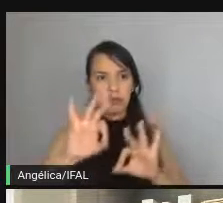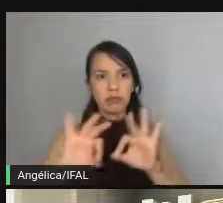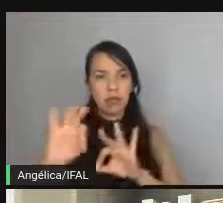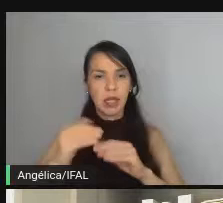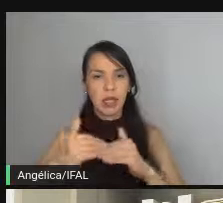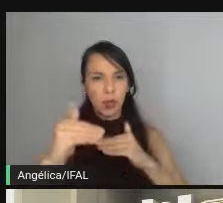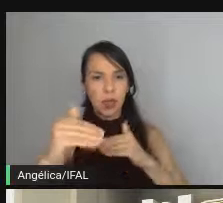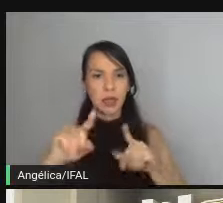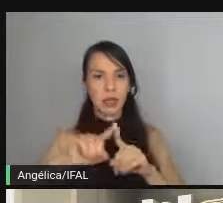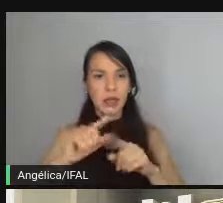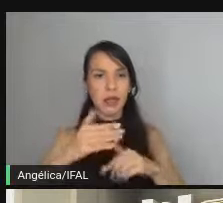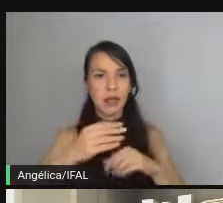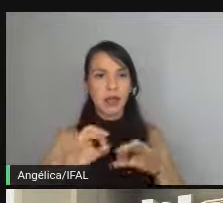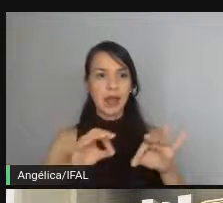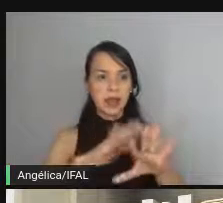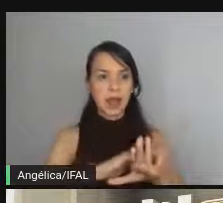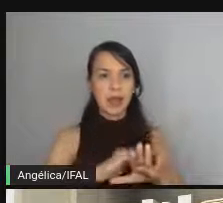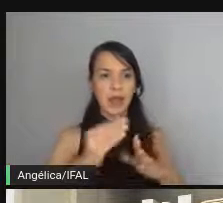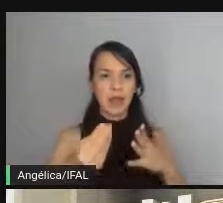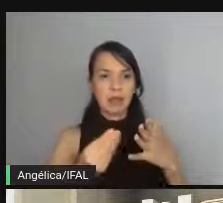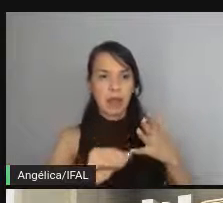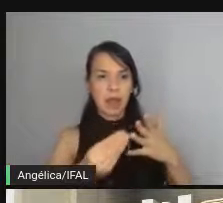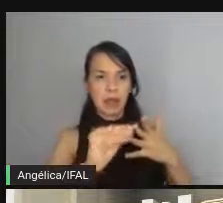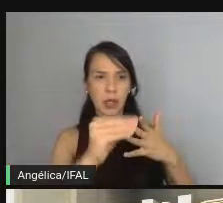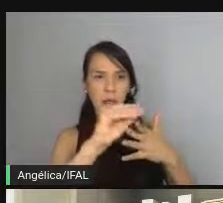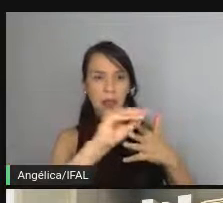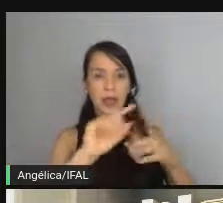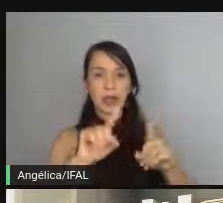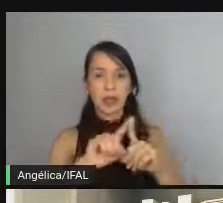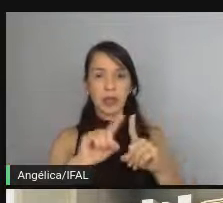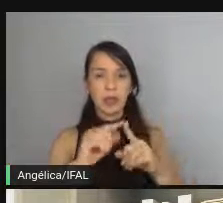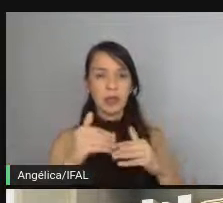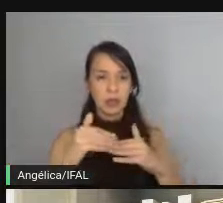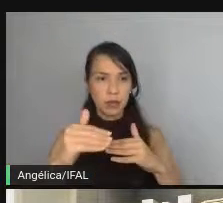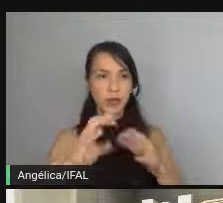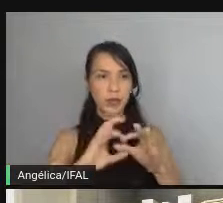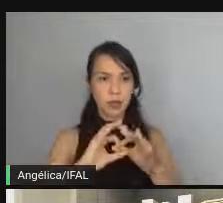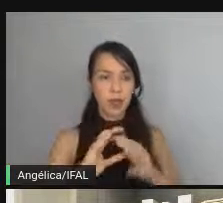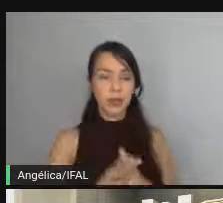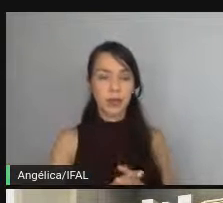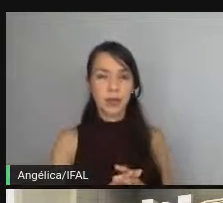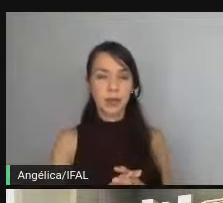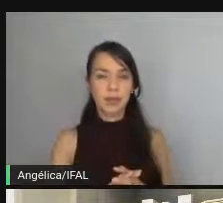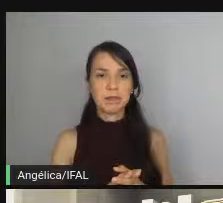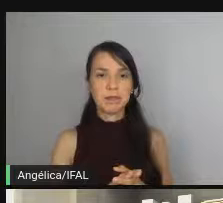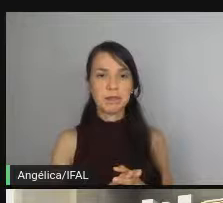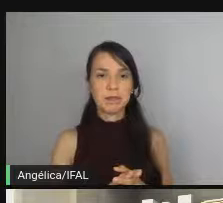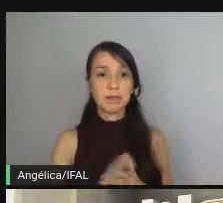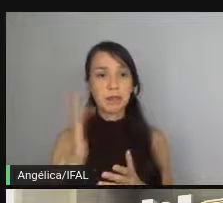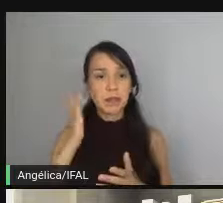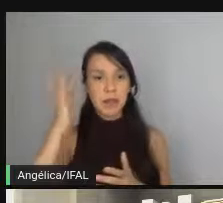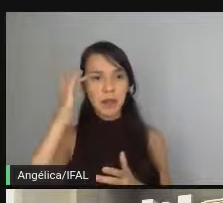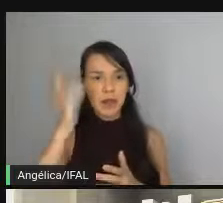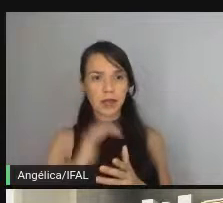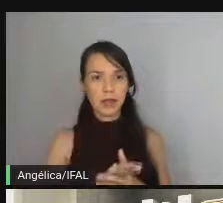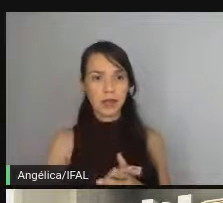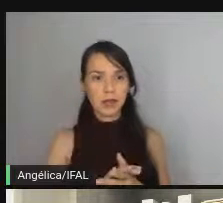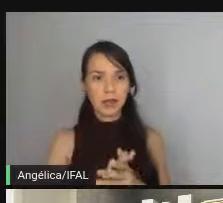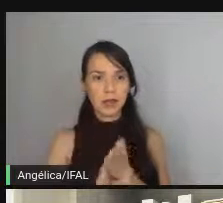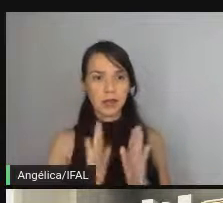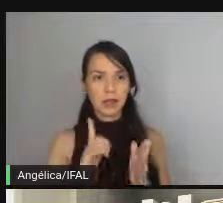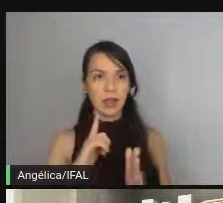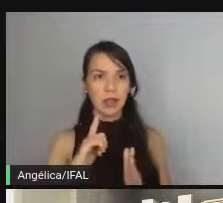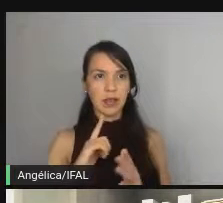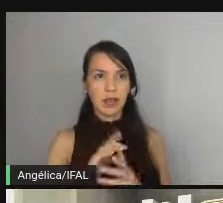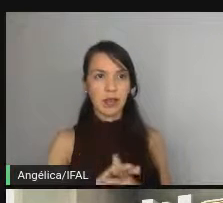contínua terminar a implementação com integração contínua mas eu acho que a já já está indo